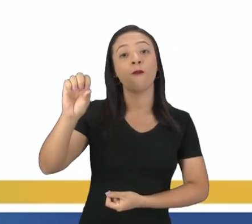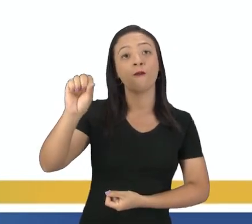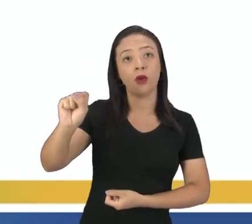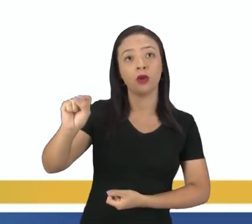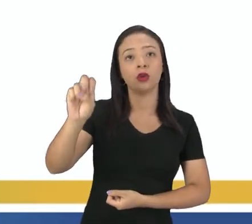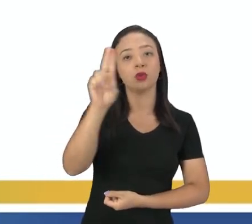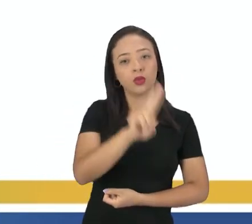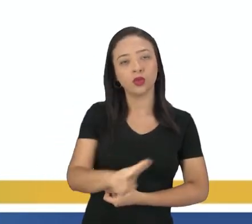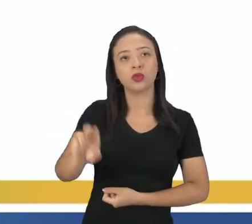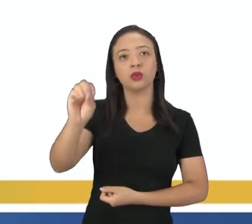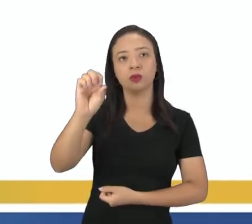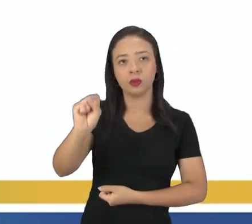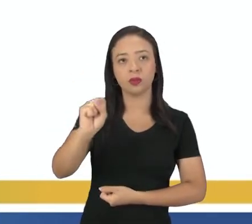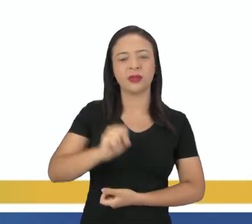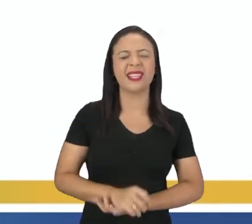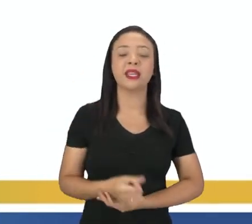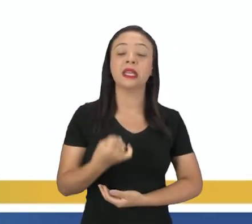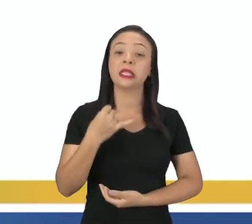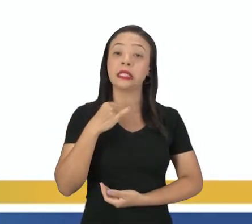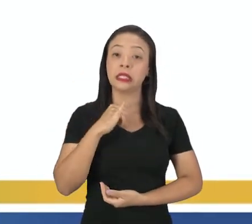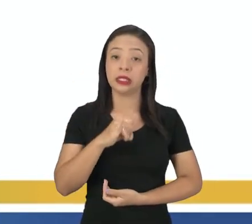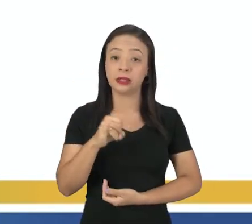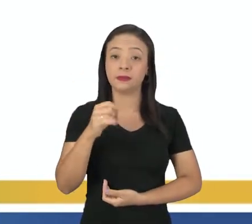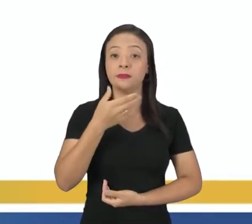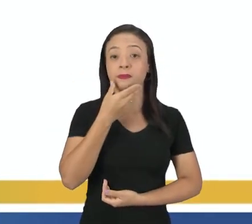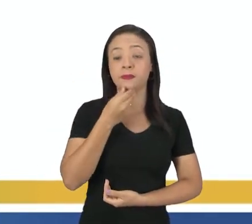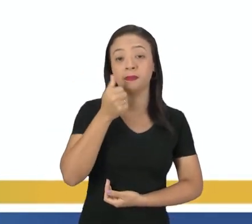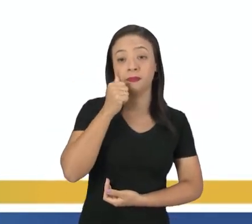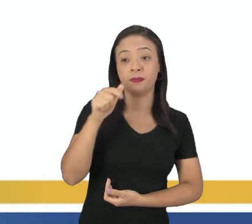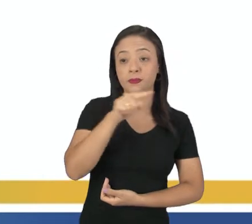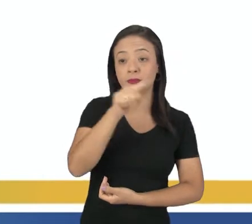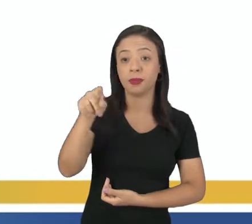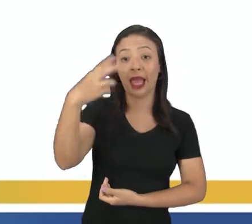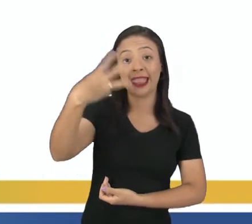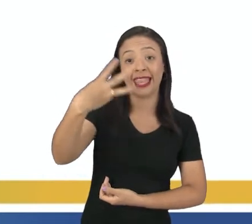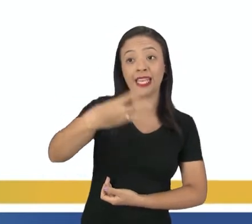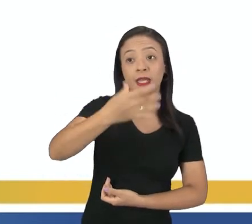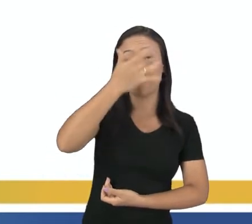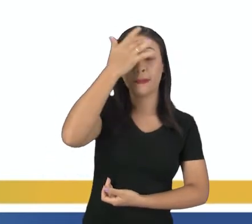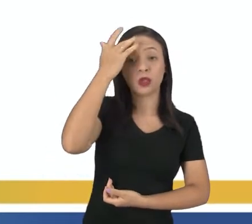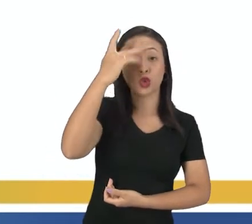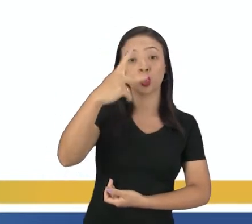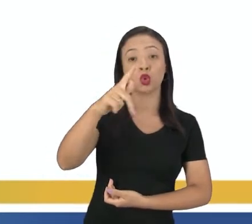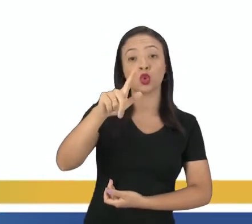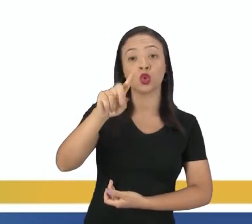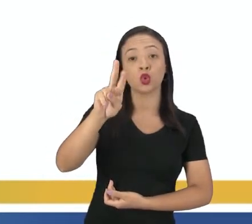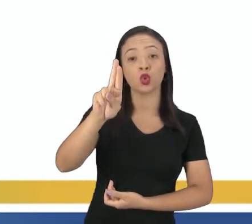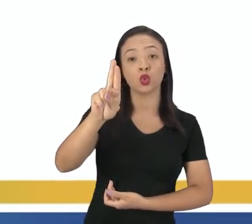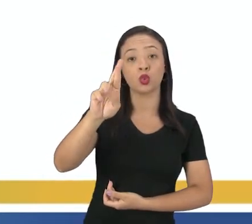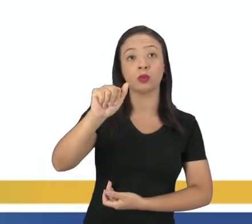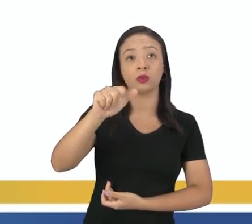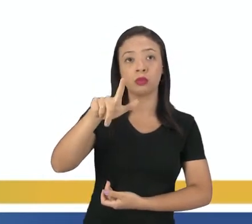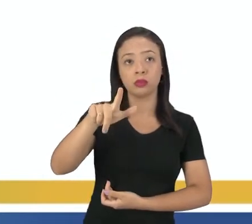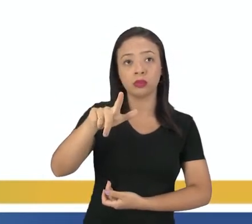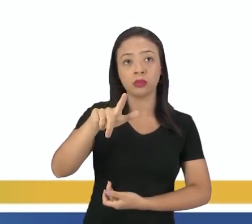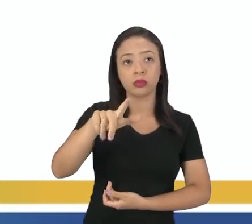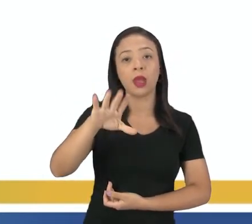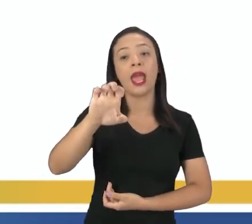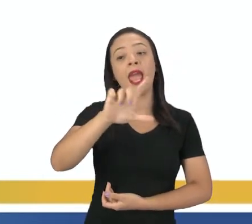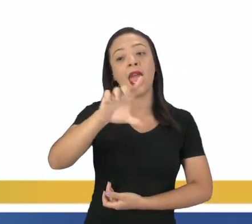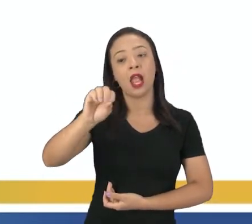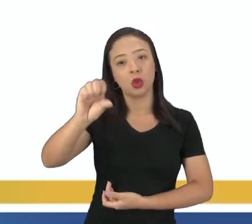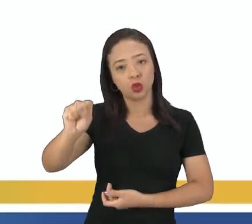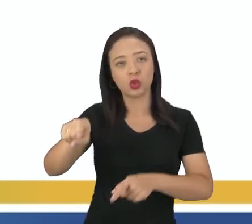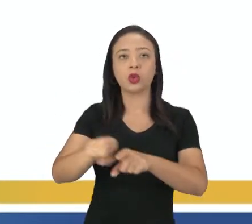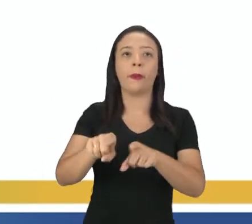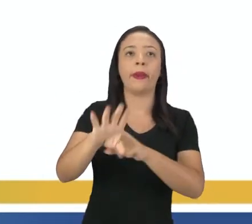utilizo os. E se eu estou se referindo à terceira pessoa ali do plural, eles, elas, né,